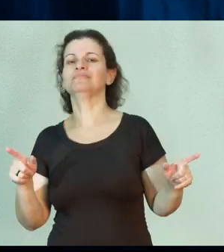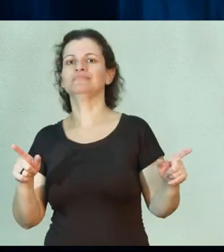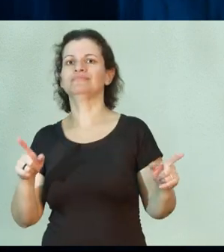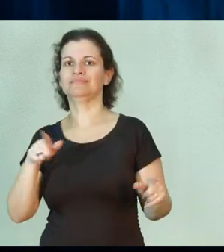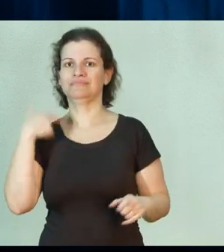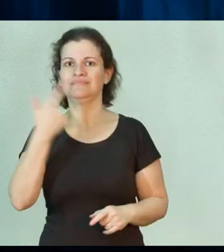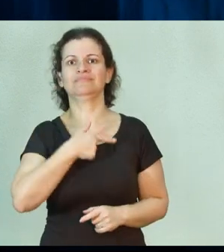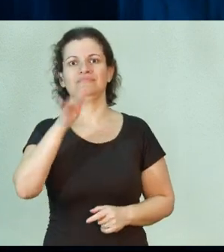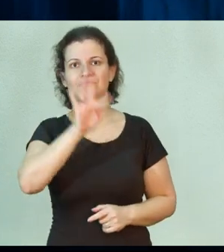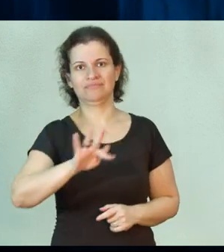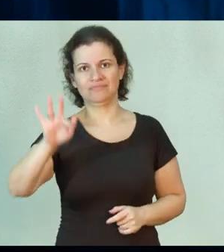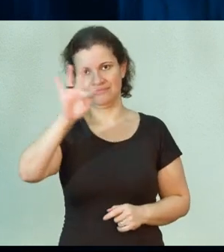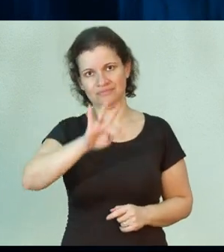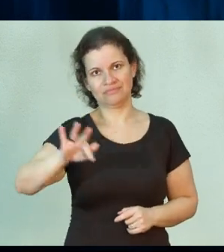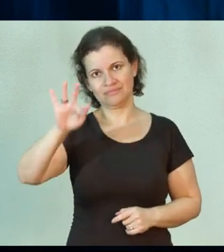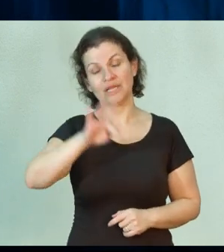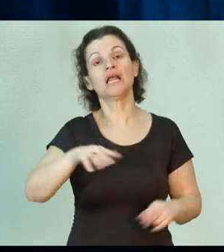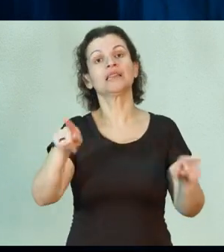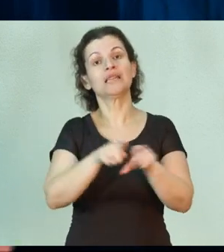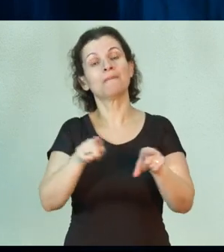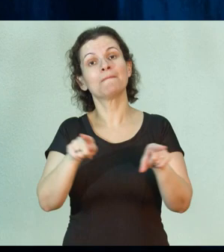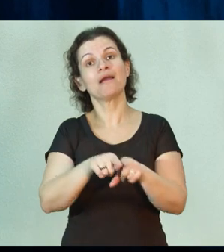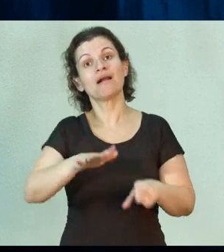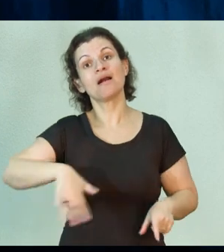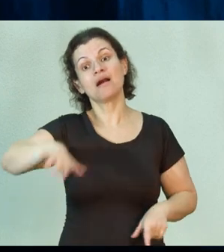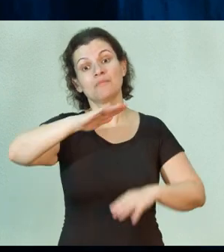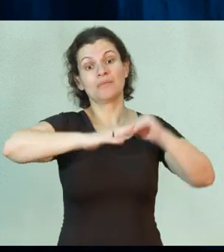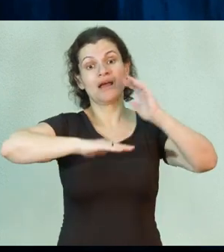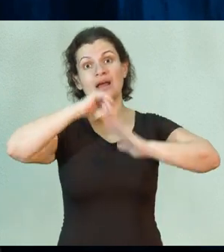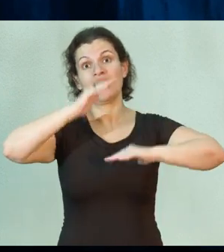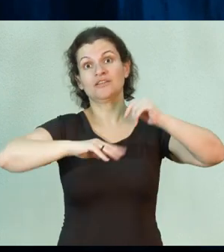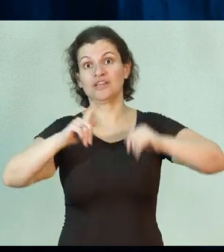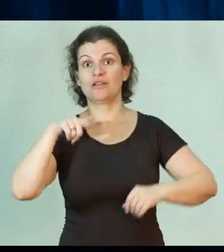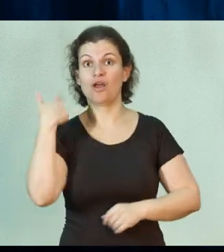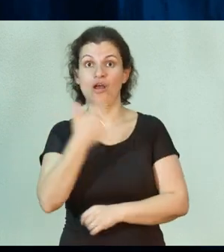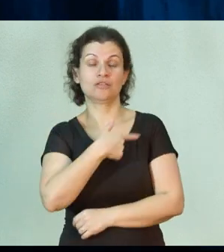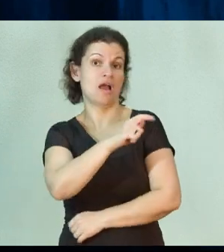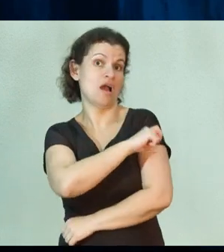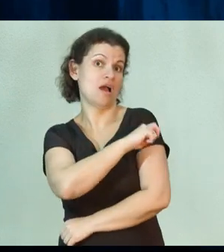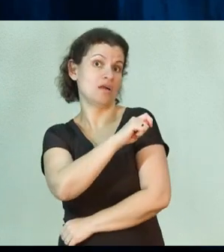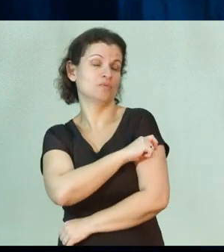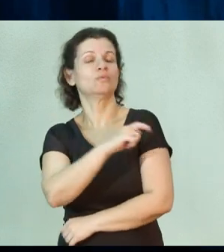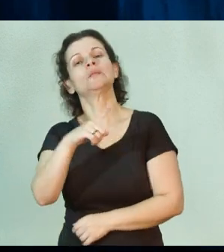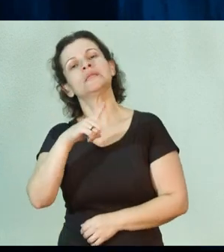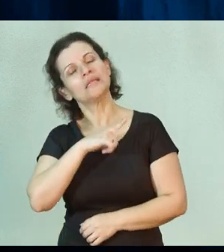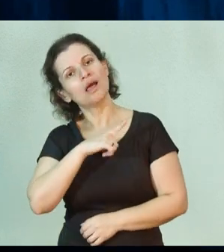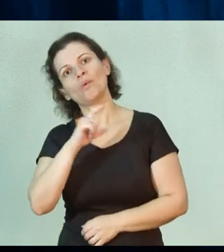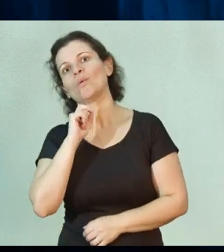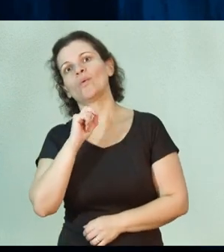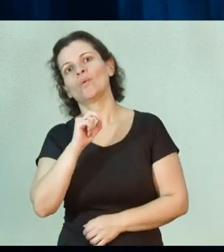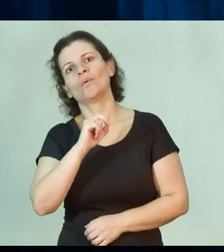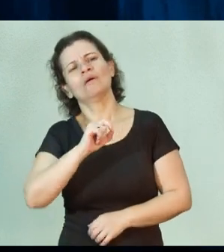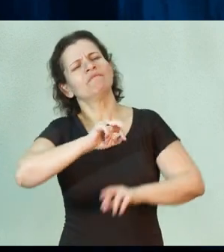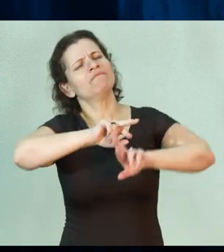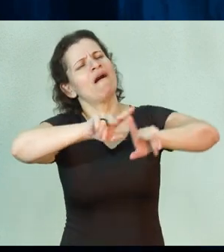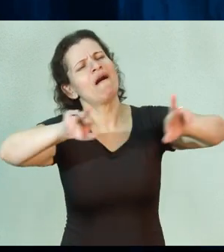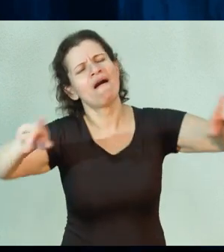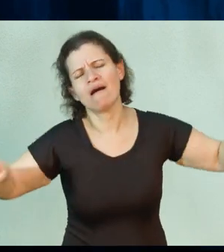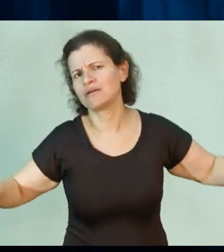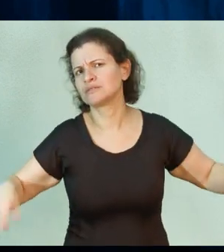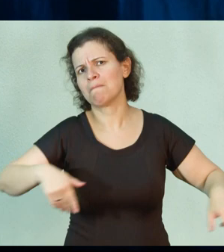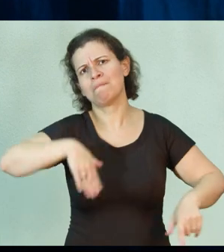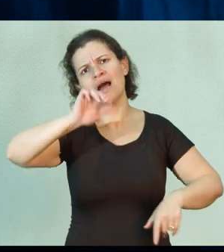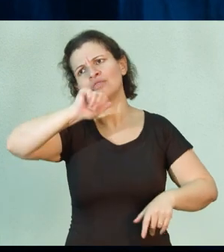da nossa faculdade. Além disso, o campo de prática que os nossos alunos têm é imenso e muito